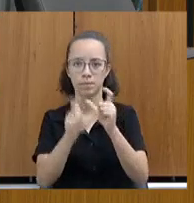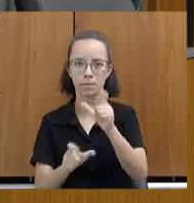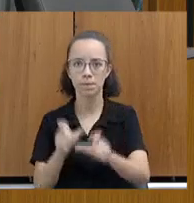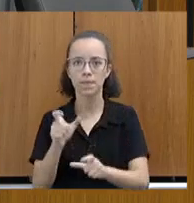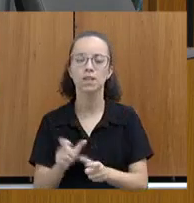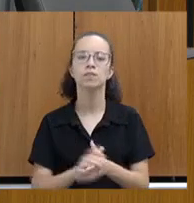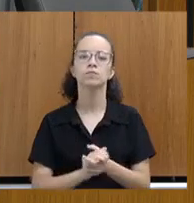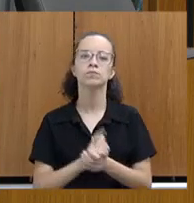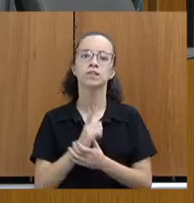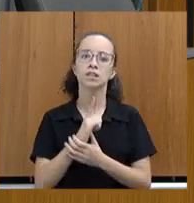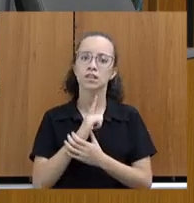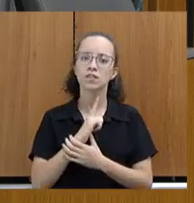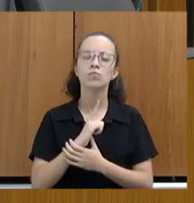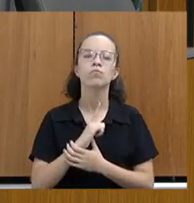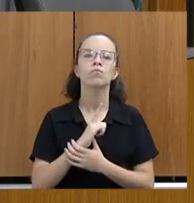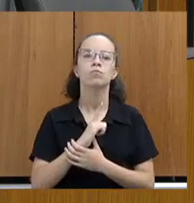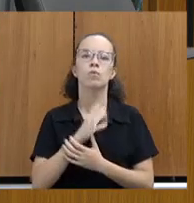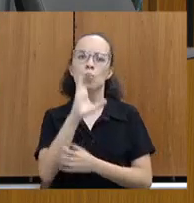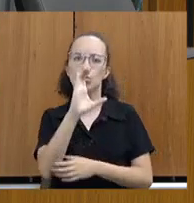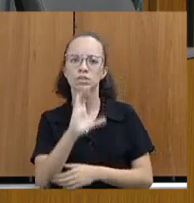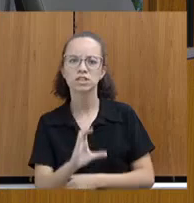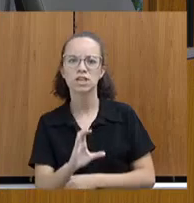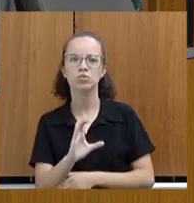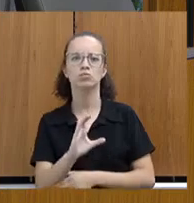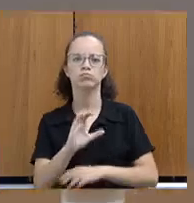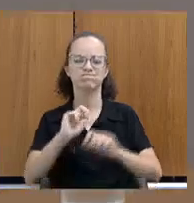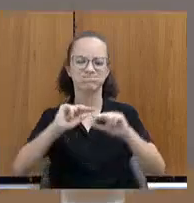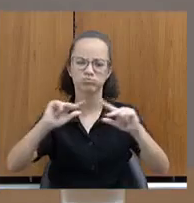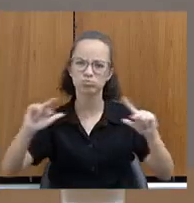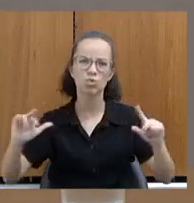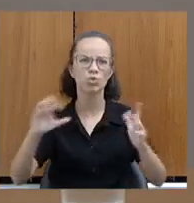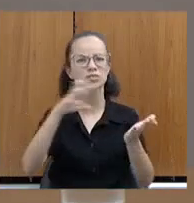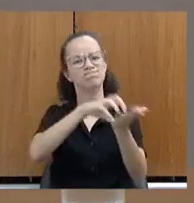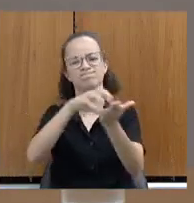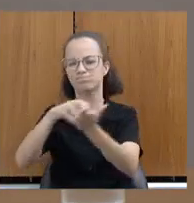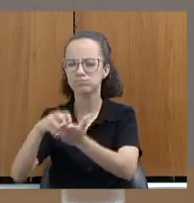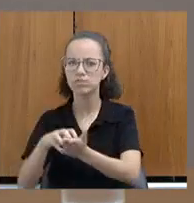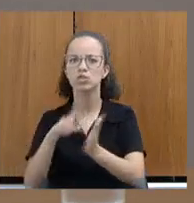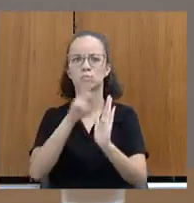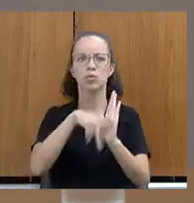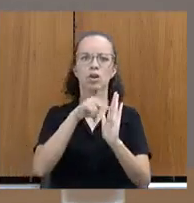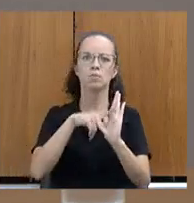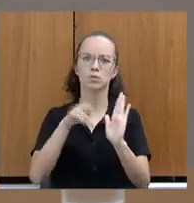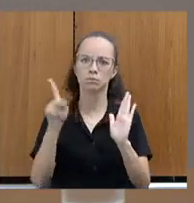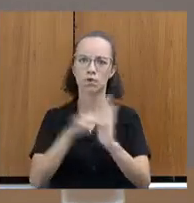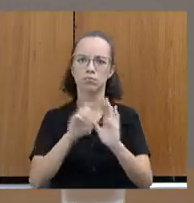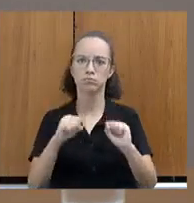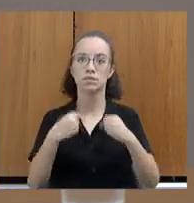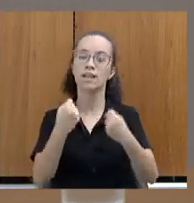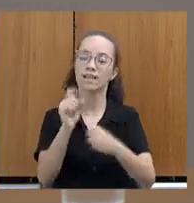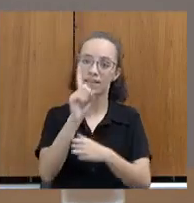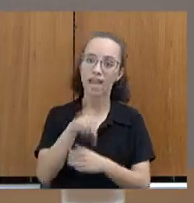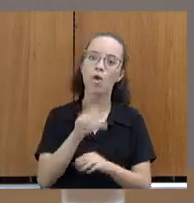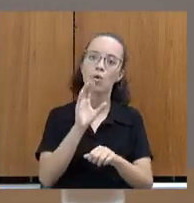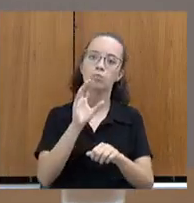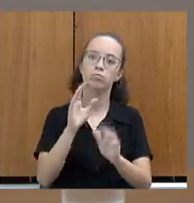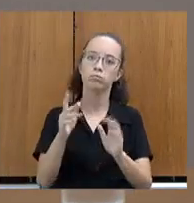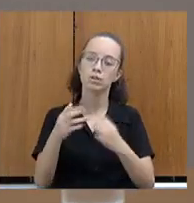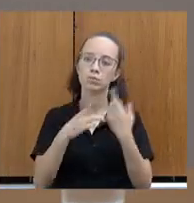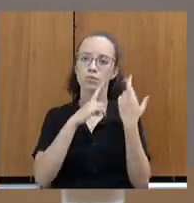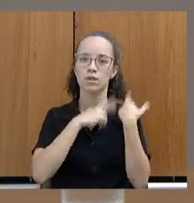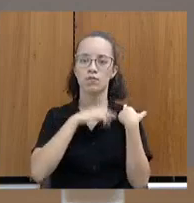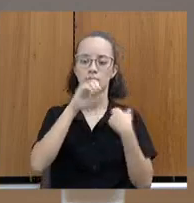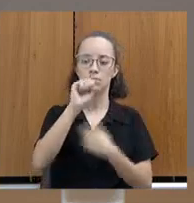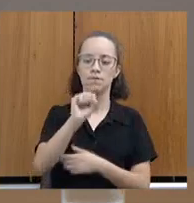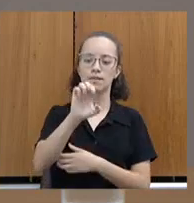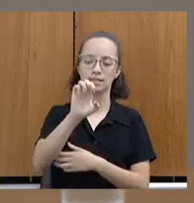do PP, de todas as redes de proteção, dos programas de proteção, que ele é cuidado da CEDESI, pessoas da